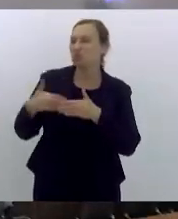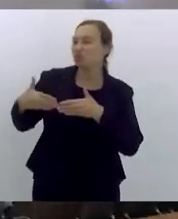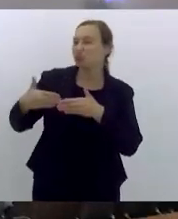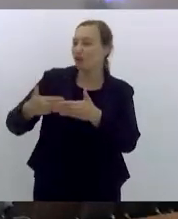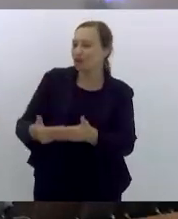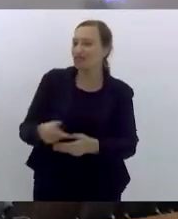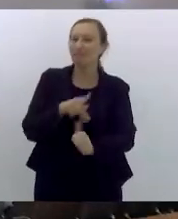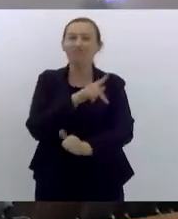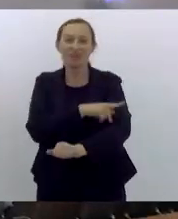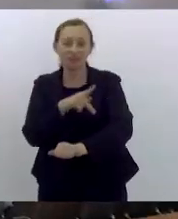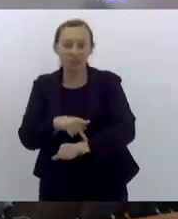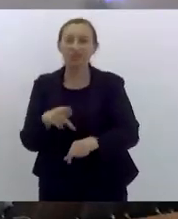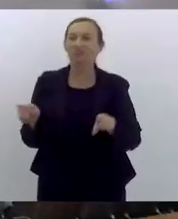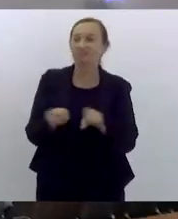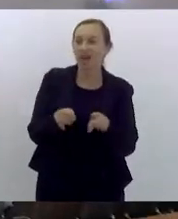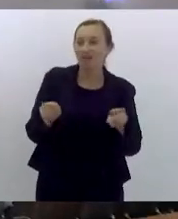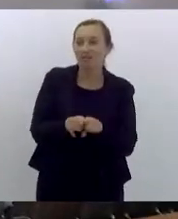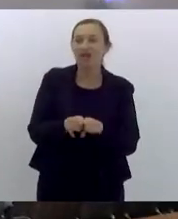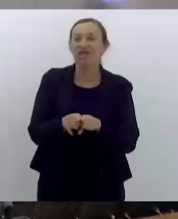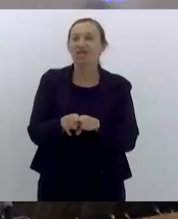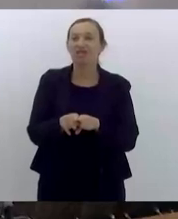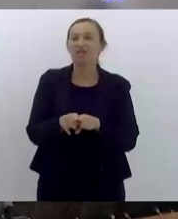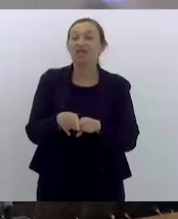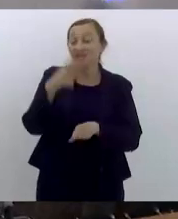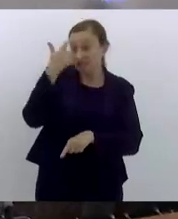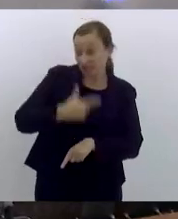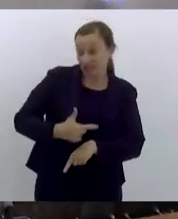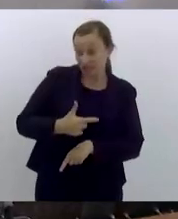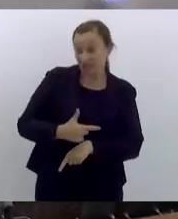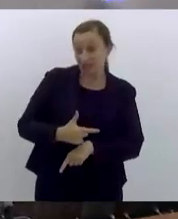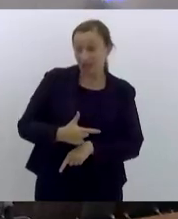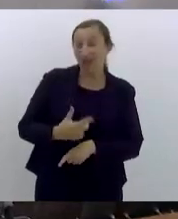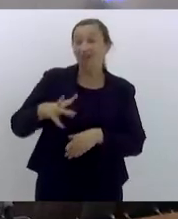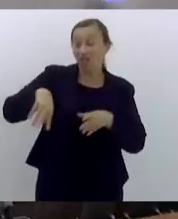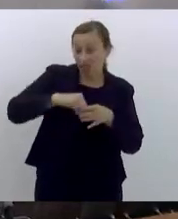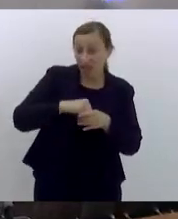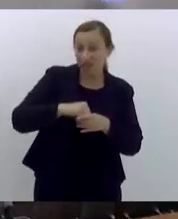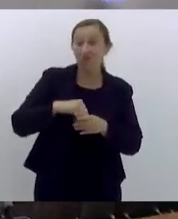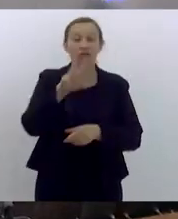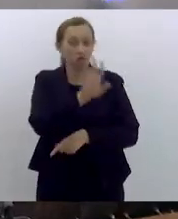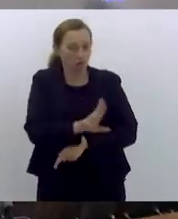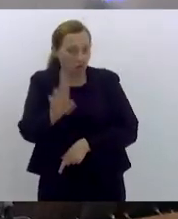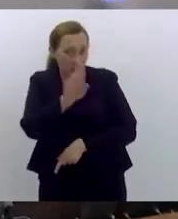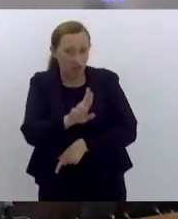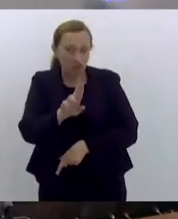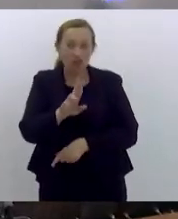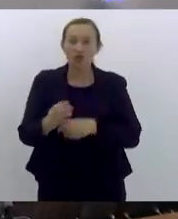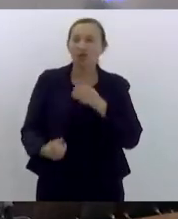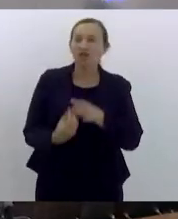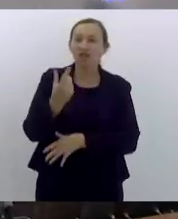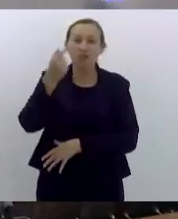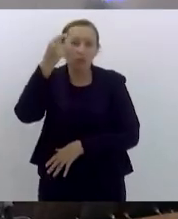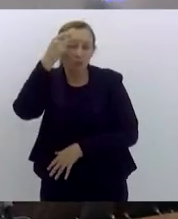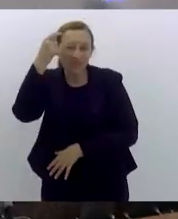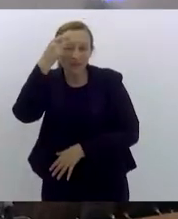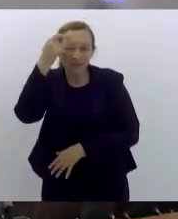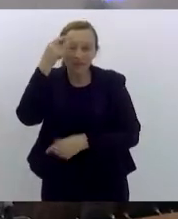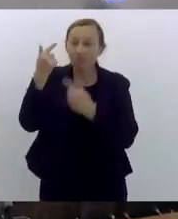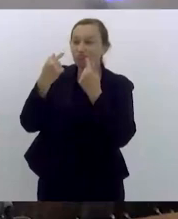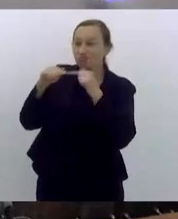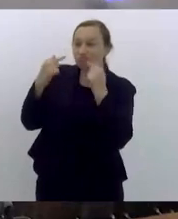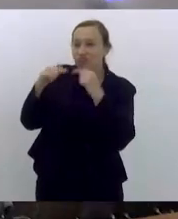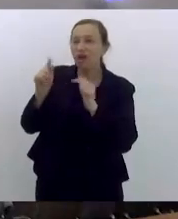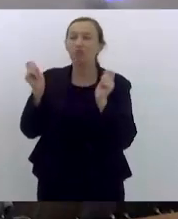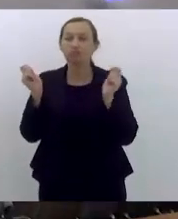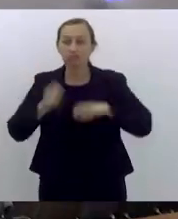pedagógico também da forma de ser e estar dentro da universidade construindo construindo o pensamento crítico construindo